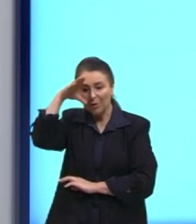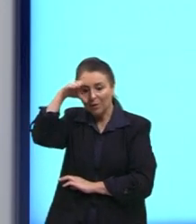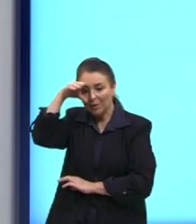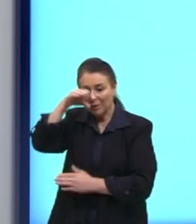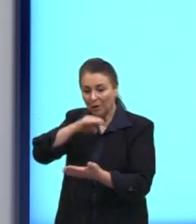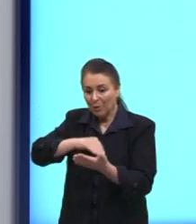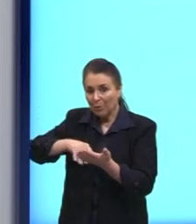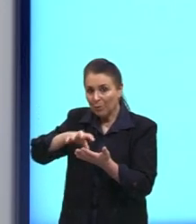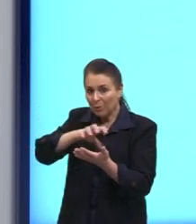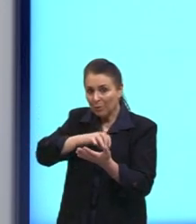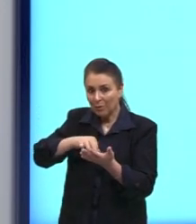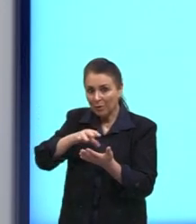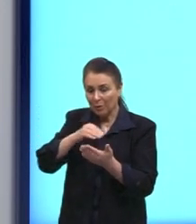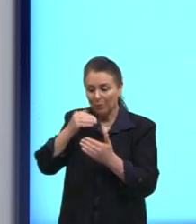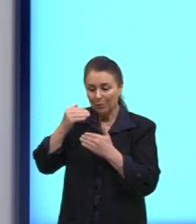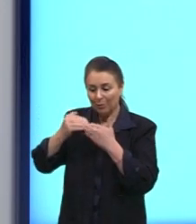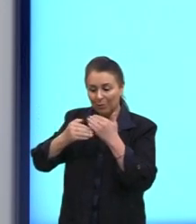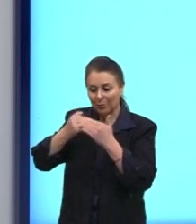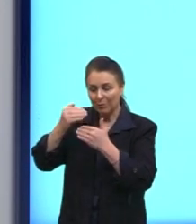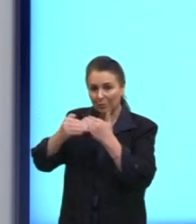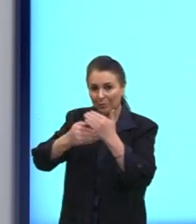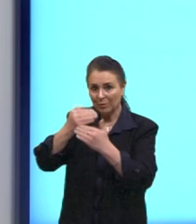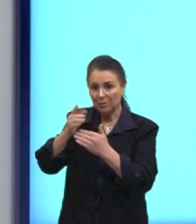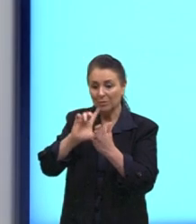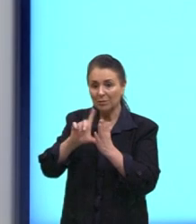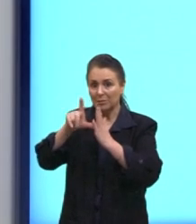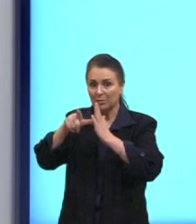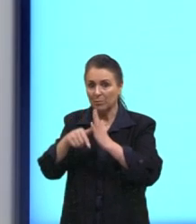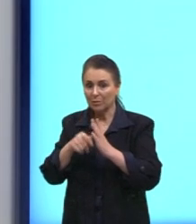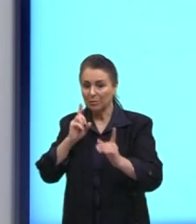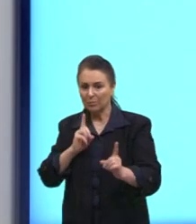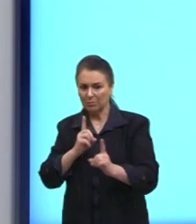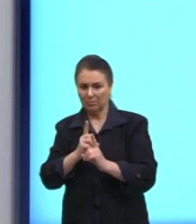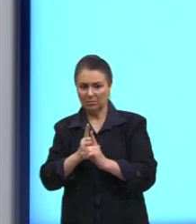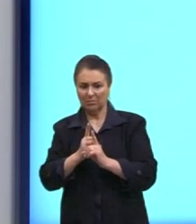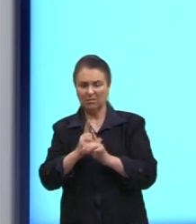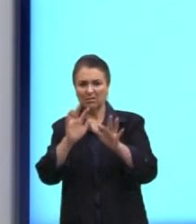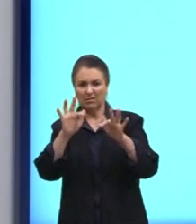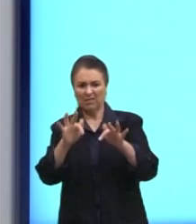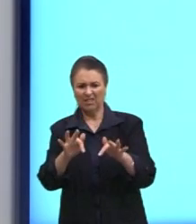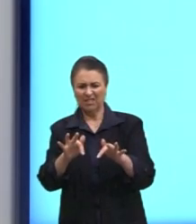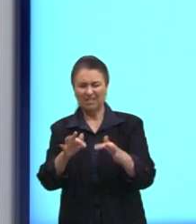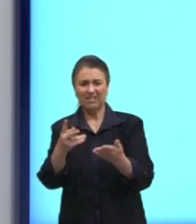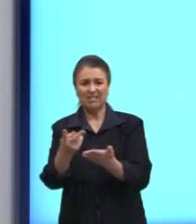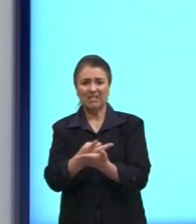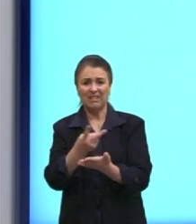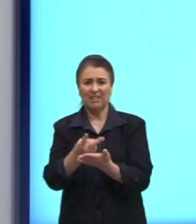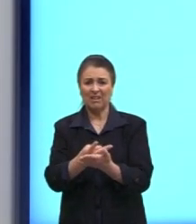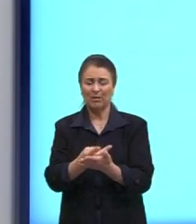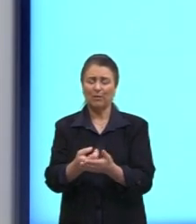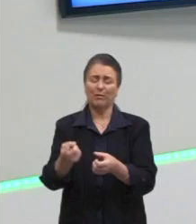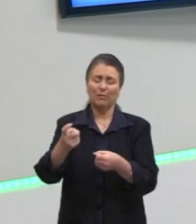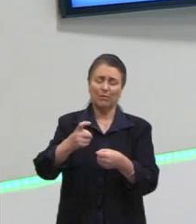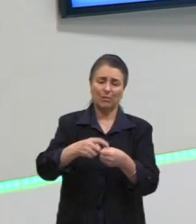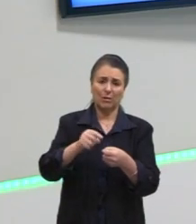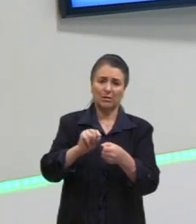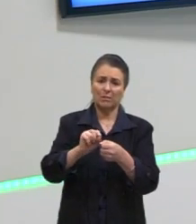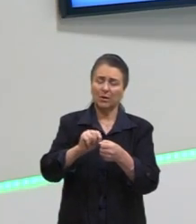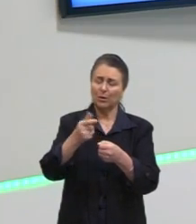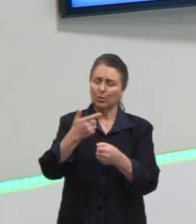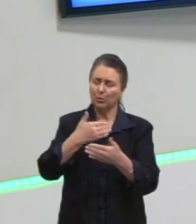cálculo ao longo do processo pra depois não chegar lá no final e ver que não deu certo e ter que voltar tudo de novo.